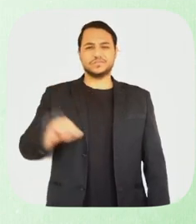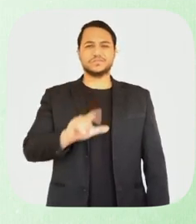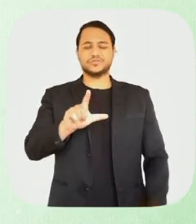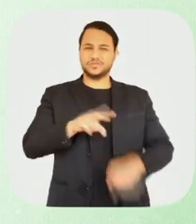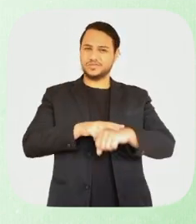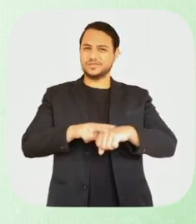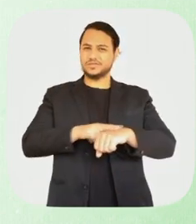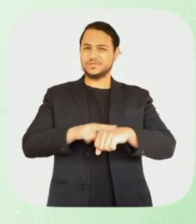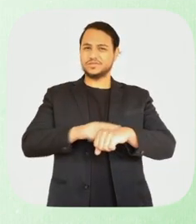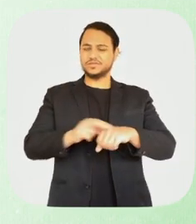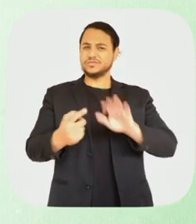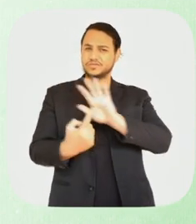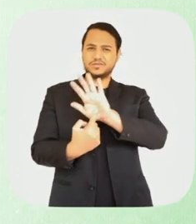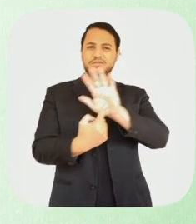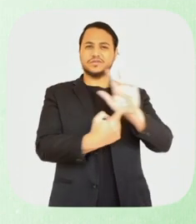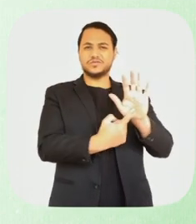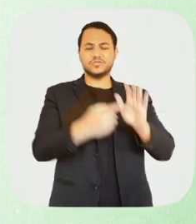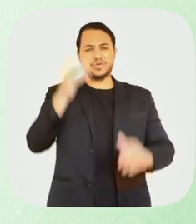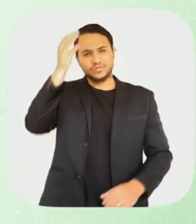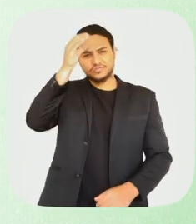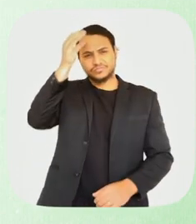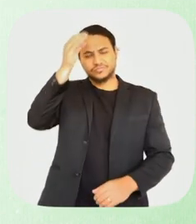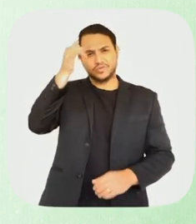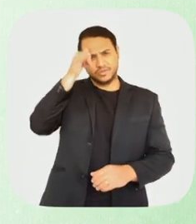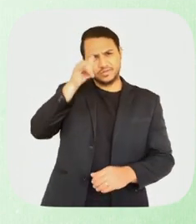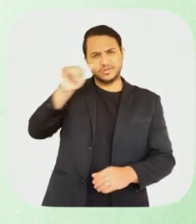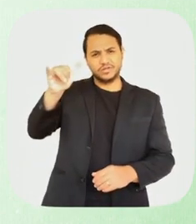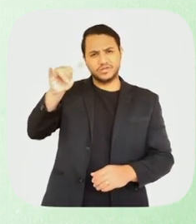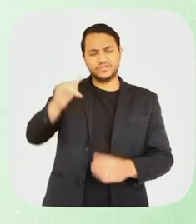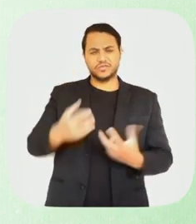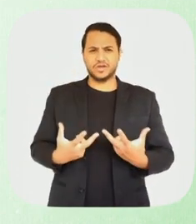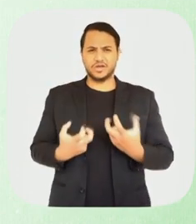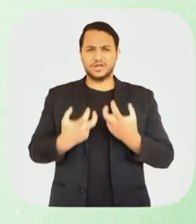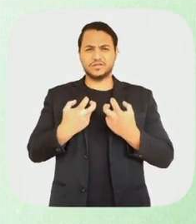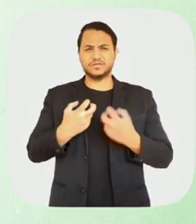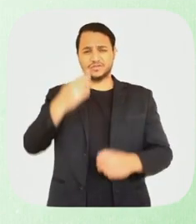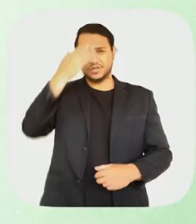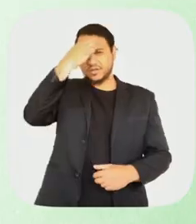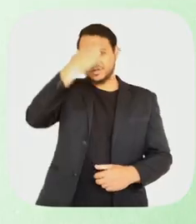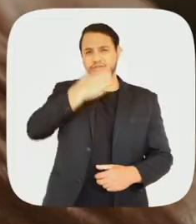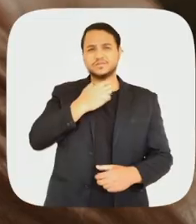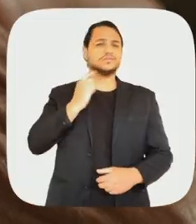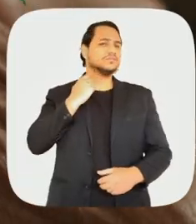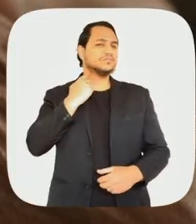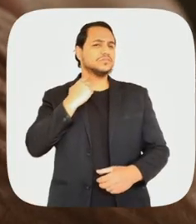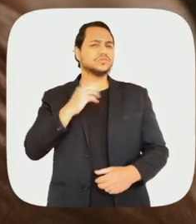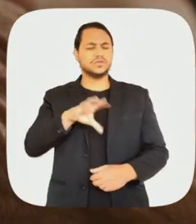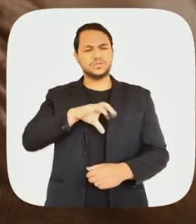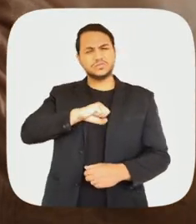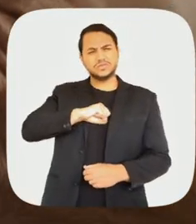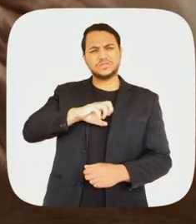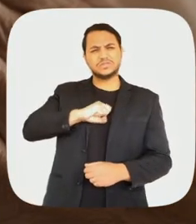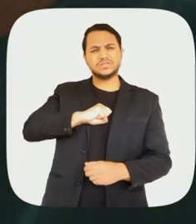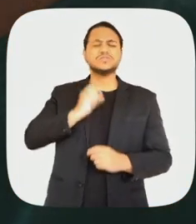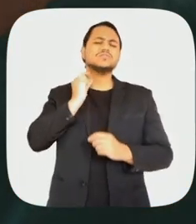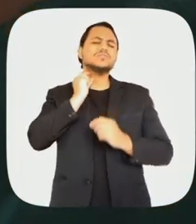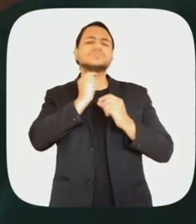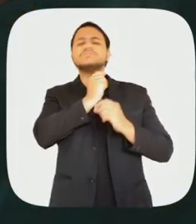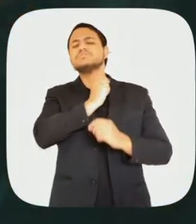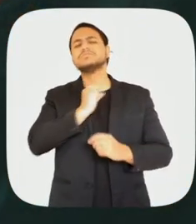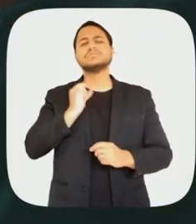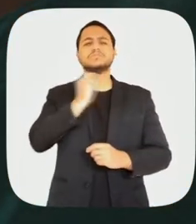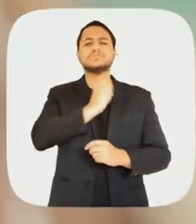Júlio Verde, campanha de prevenção e conscientização do câncer de cabeça e pescoço. Rouquidão persistente,